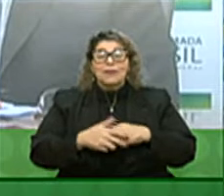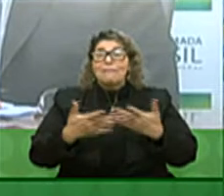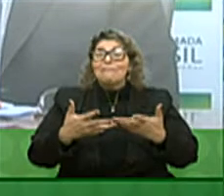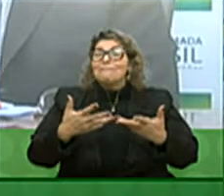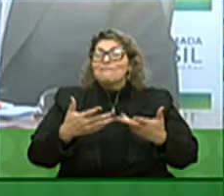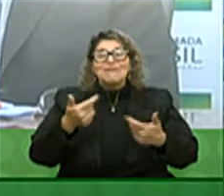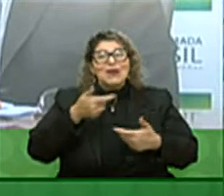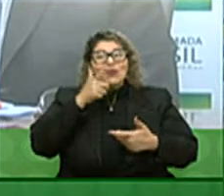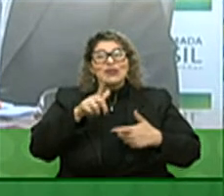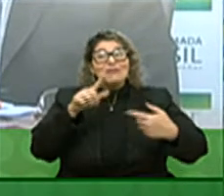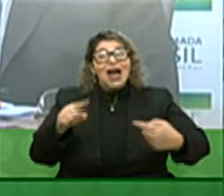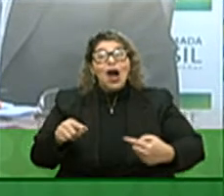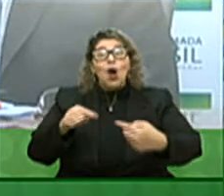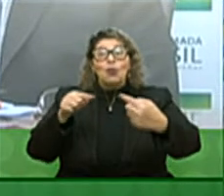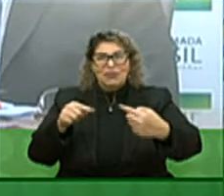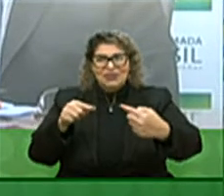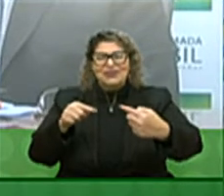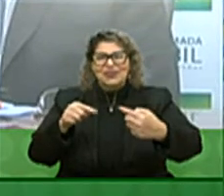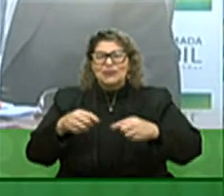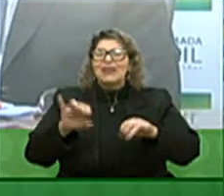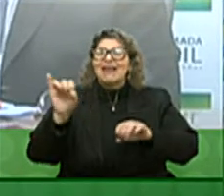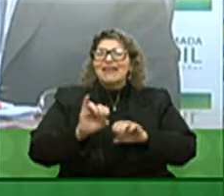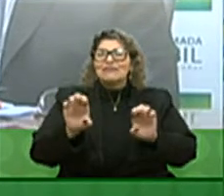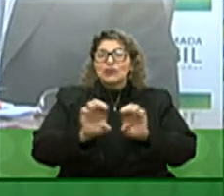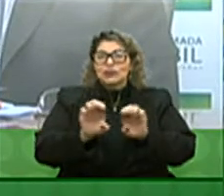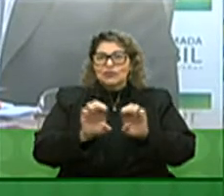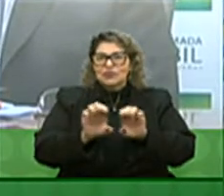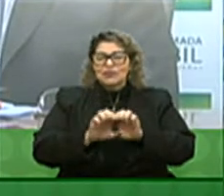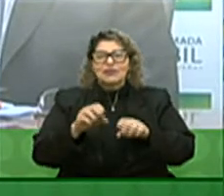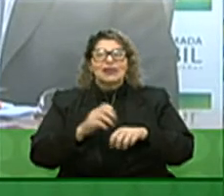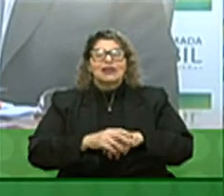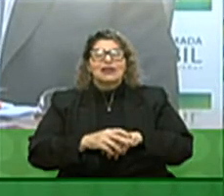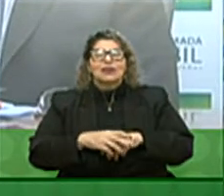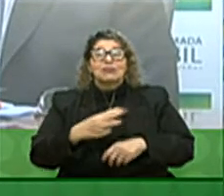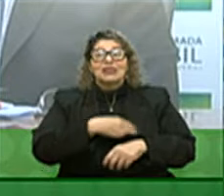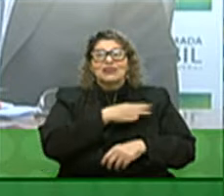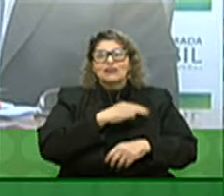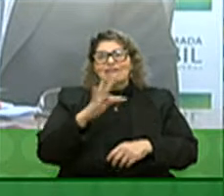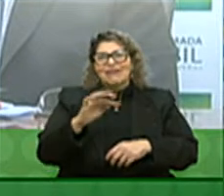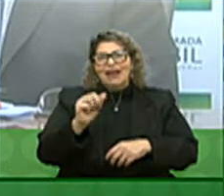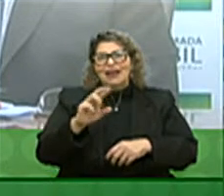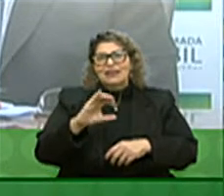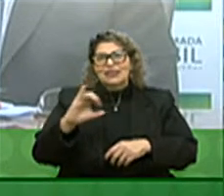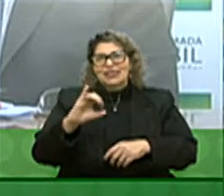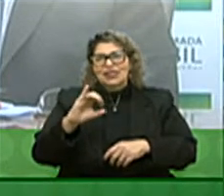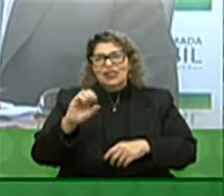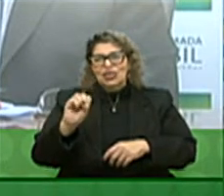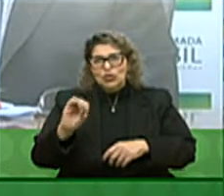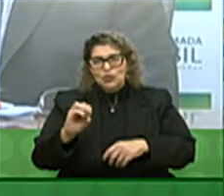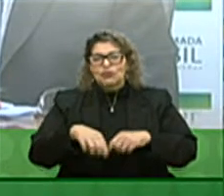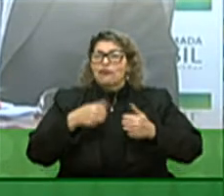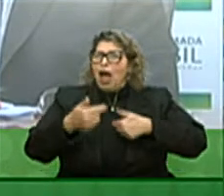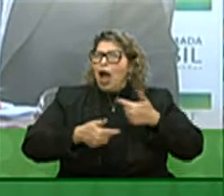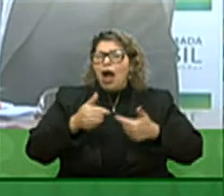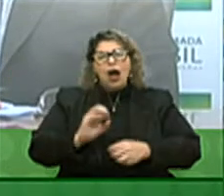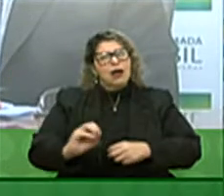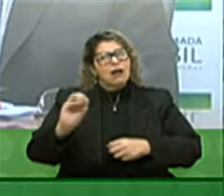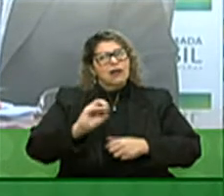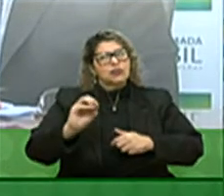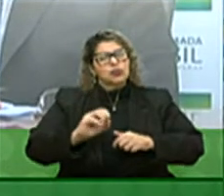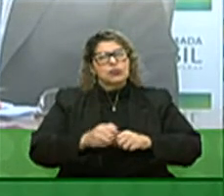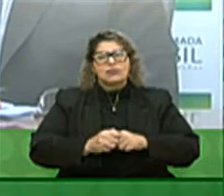competitivas na infraestrutura o ministro Tartizio Freitas vem fazendo um excelente trabalho também